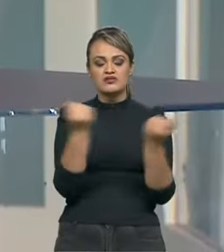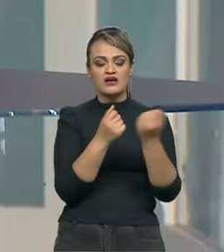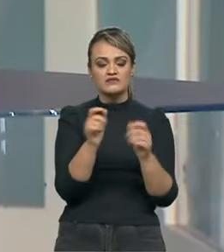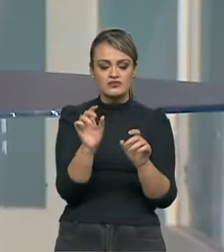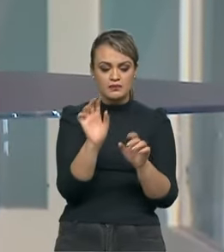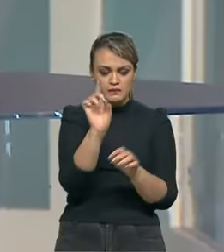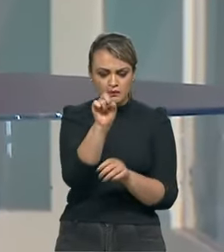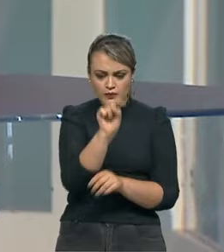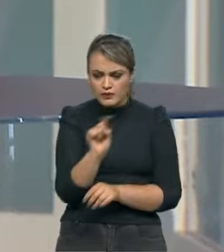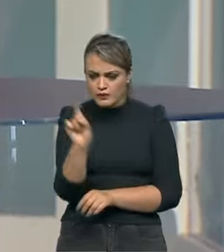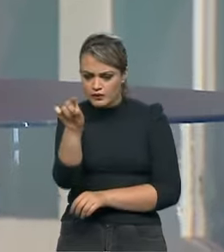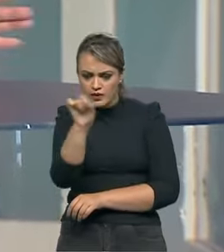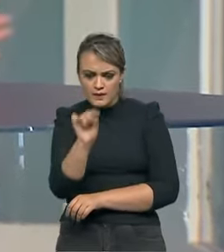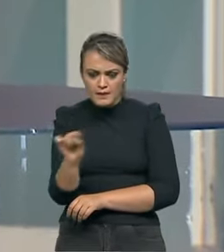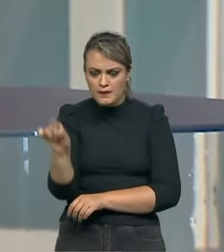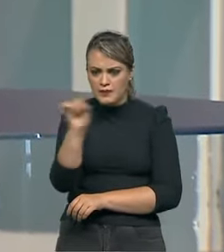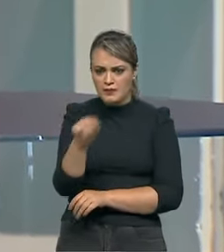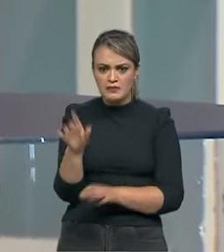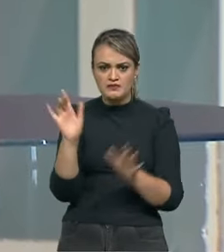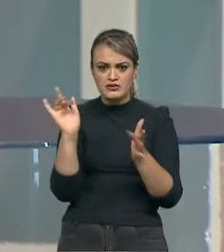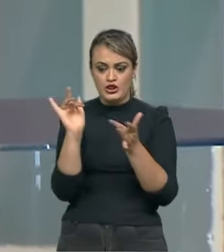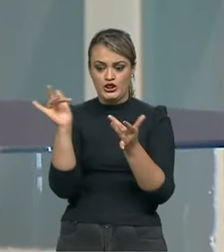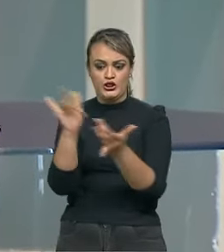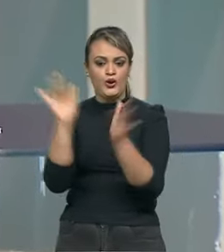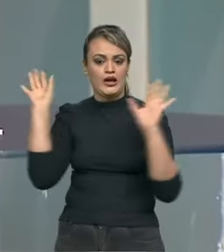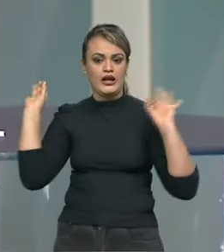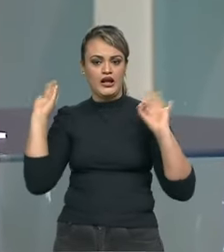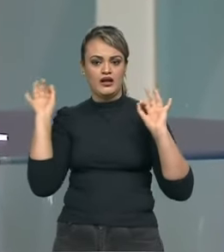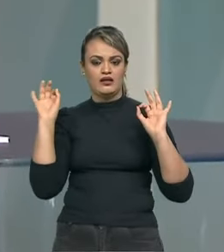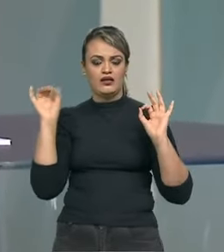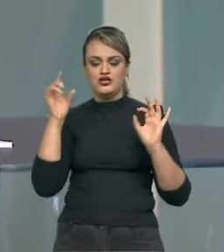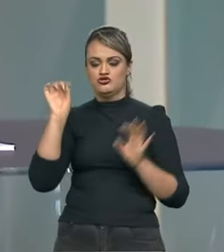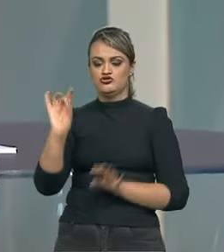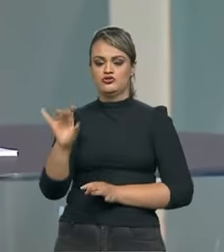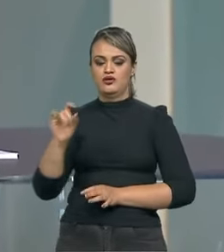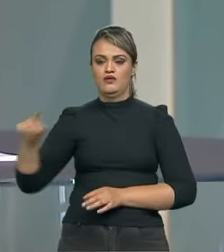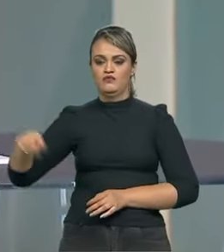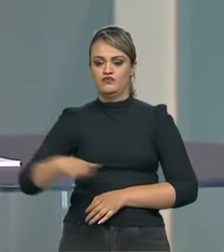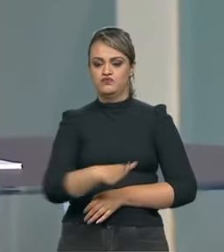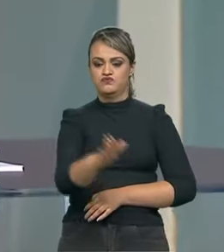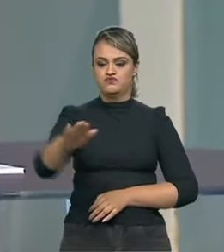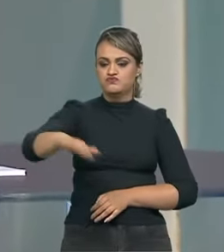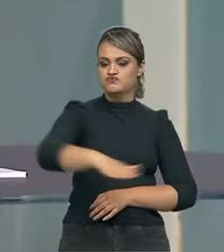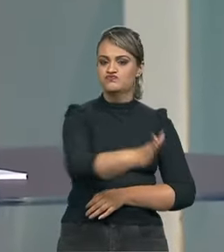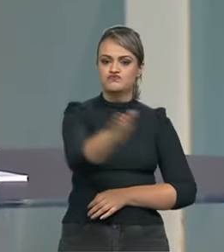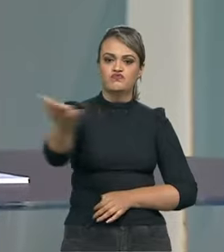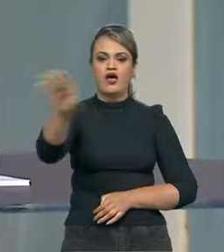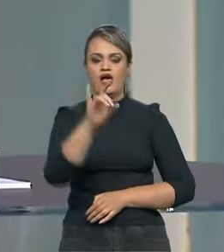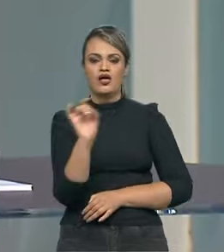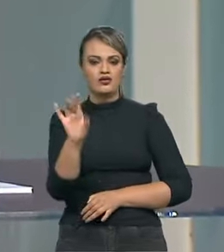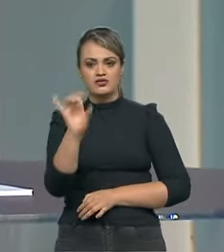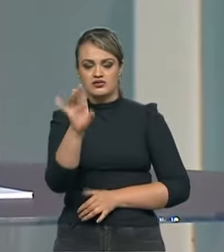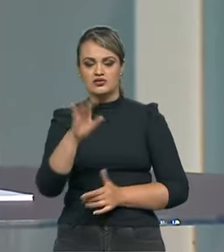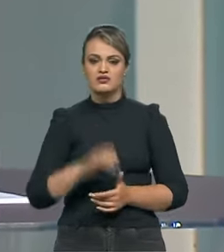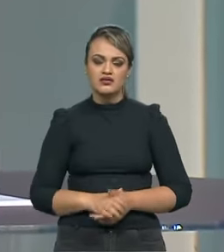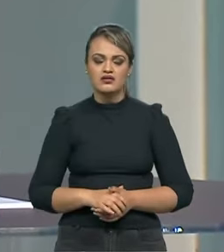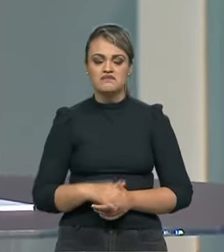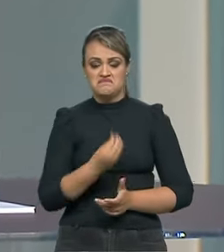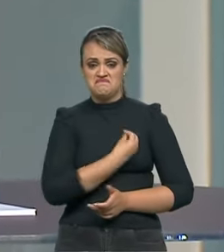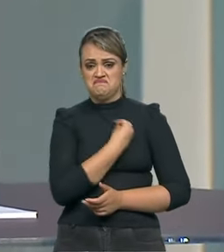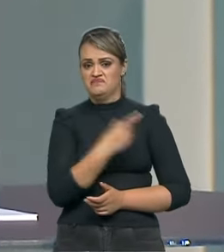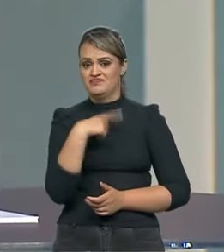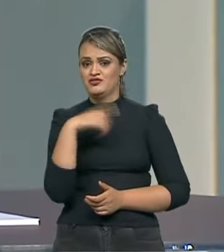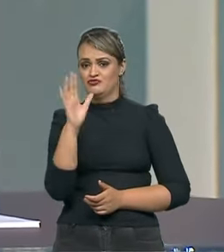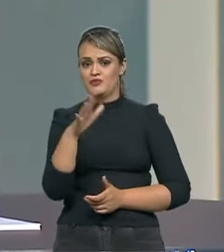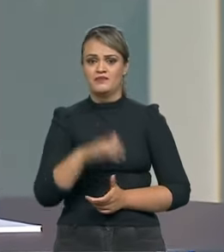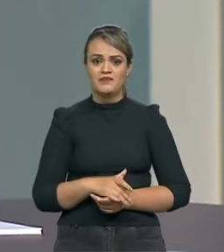você vai de A para B sem encostar no carro. Então, isso já é realidade. Não tem no